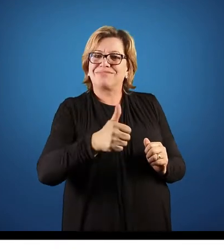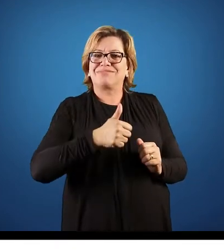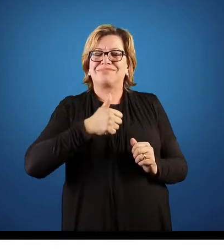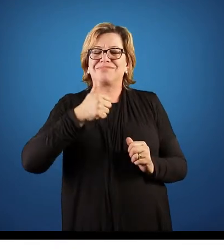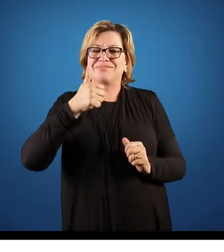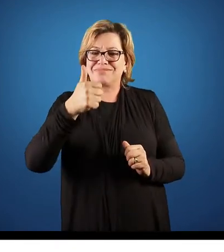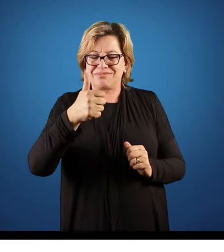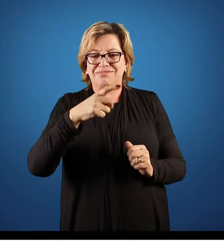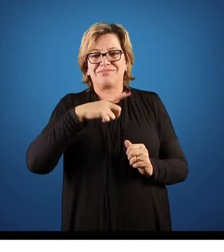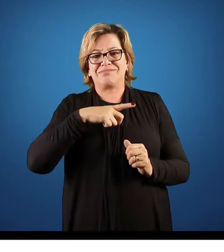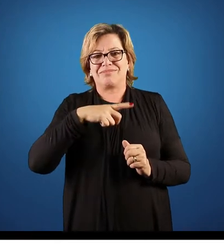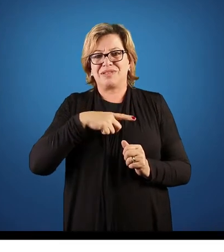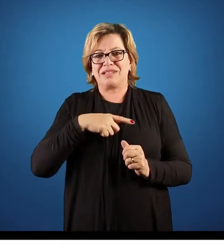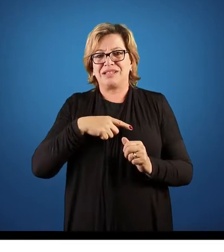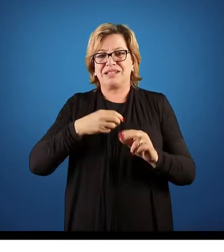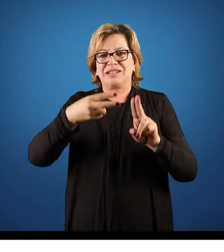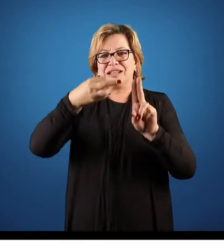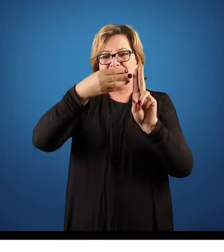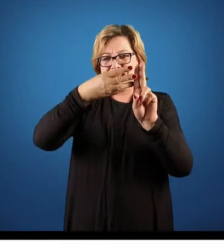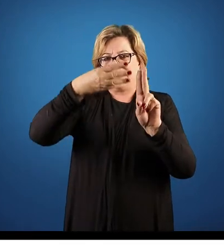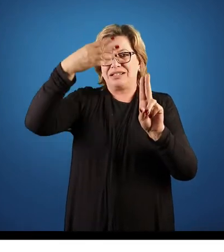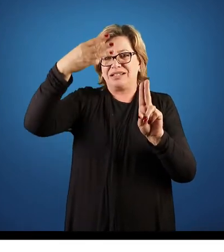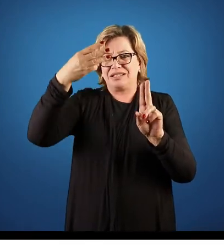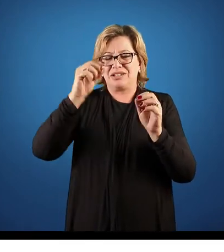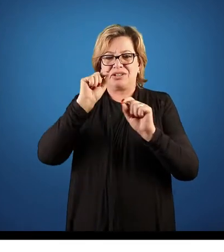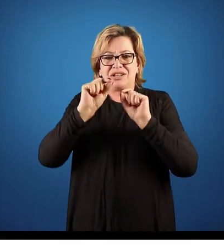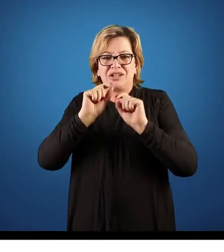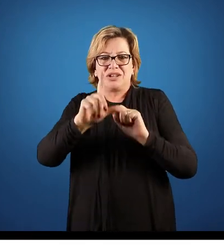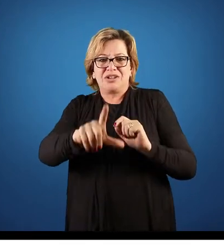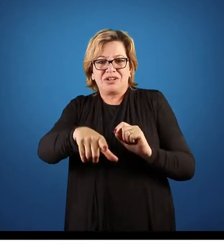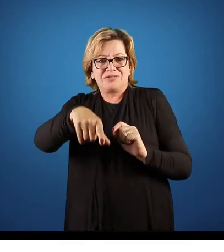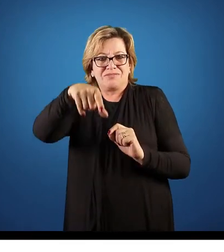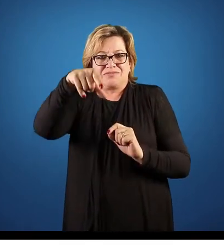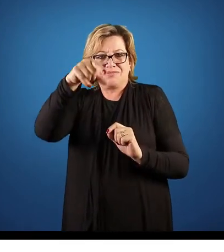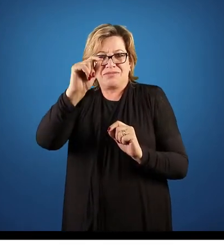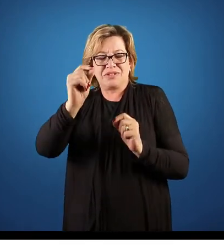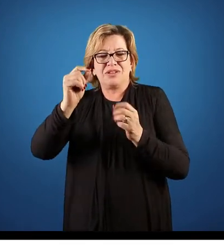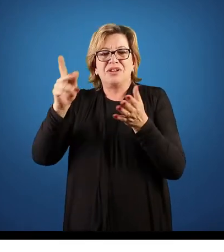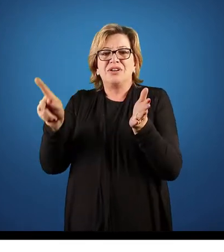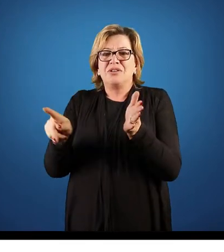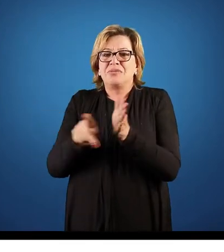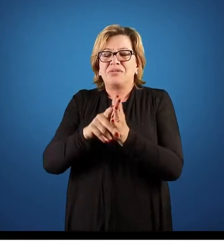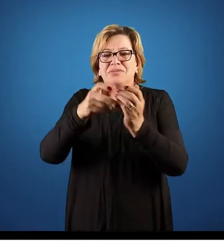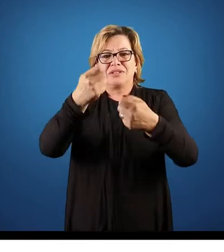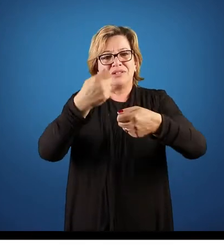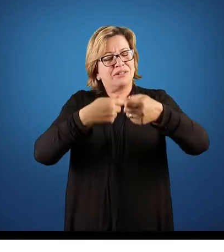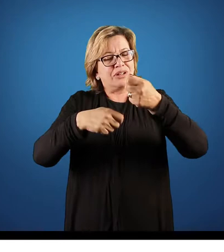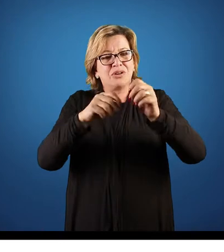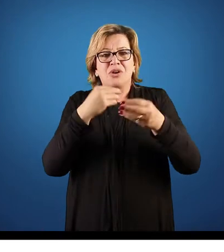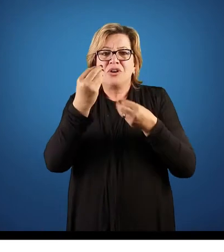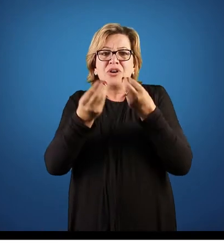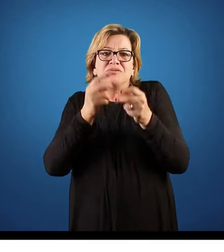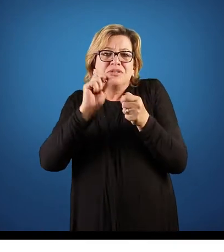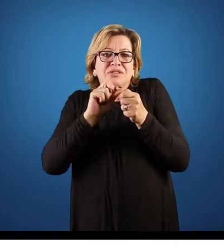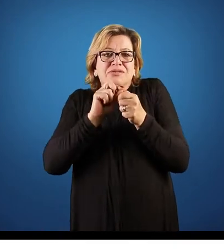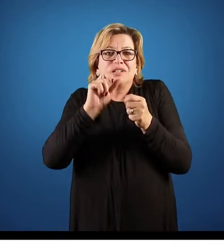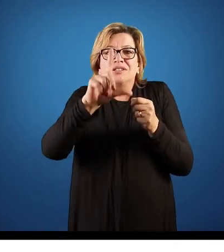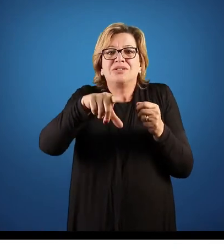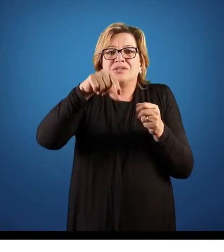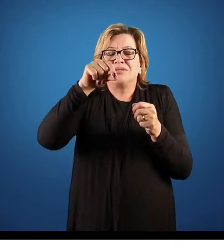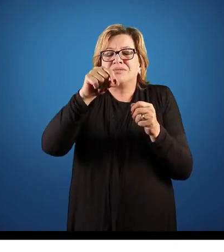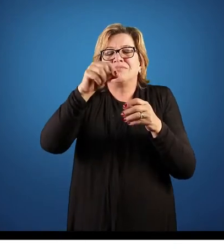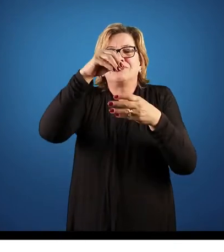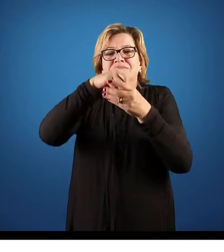todo. A terceira é a função decisão no contexto da administração, como são tomadas decisões dentro das